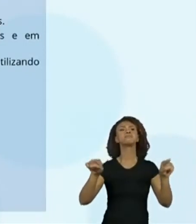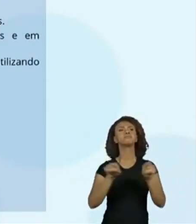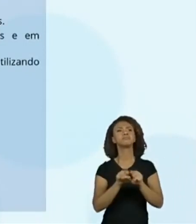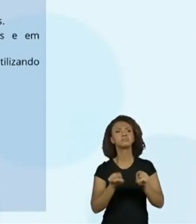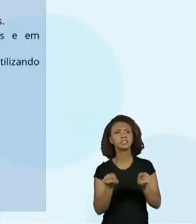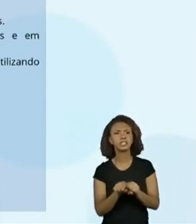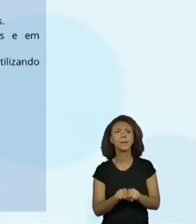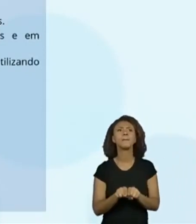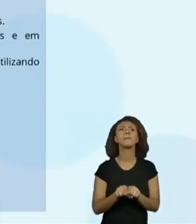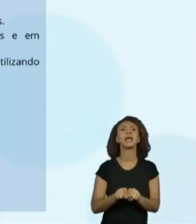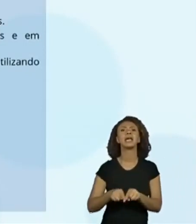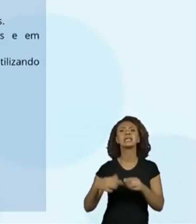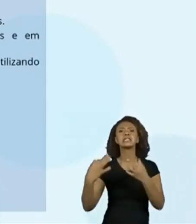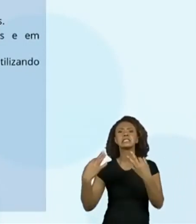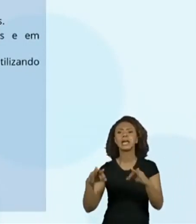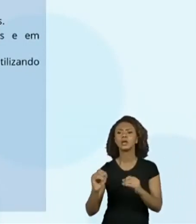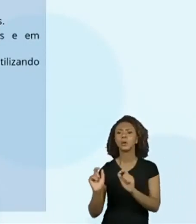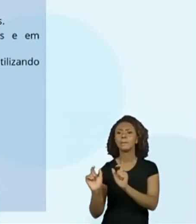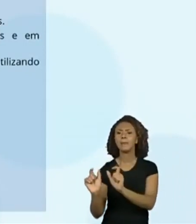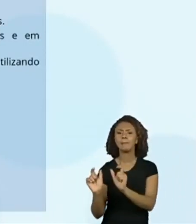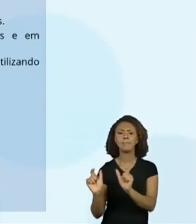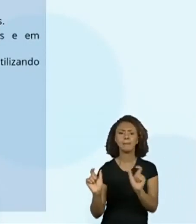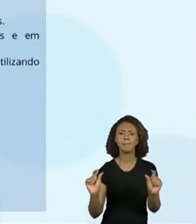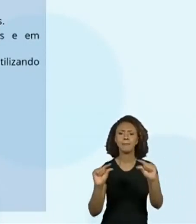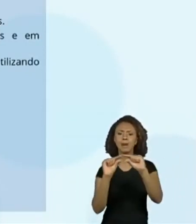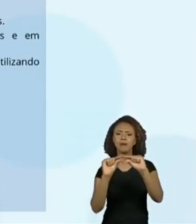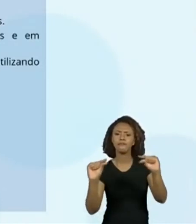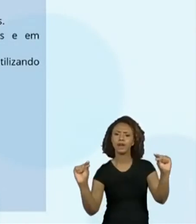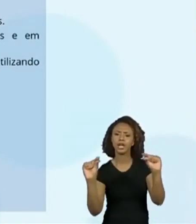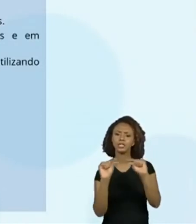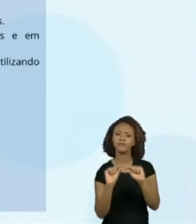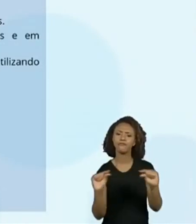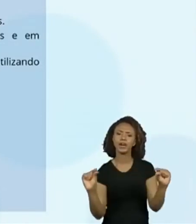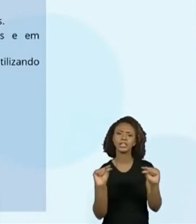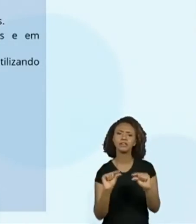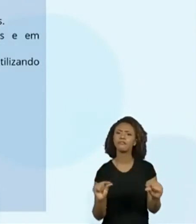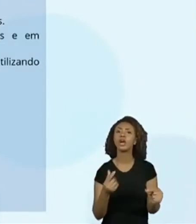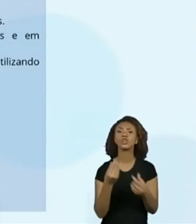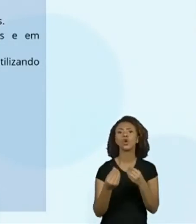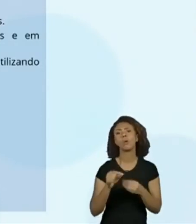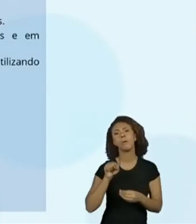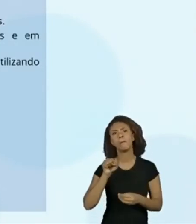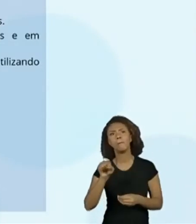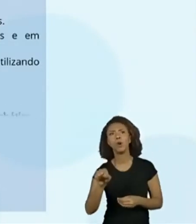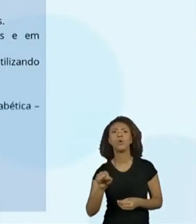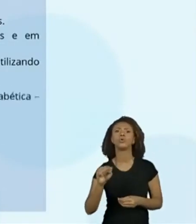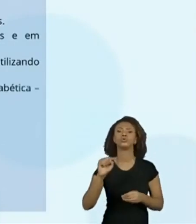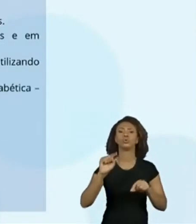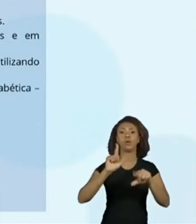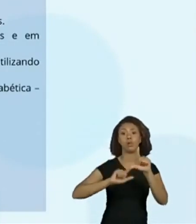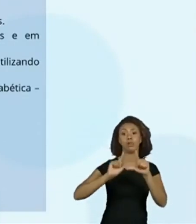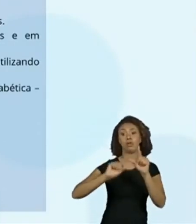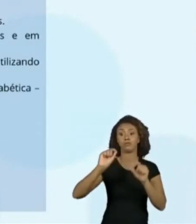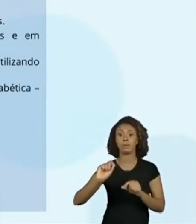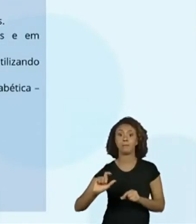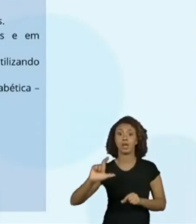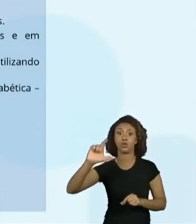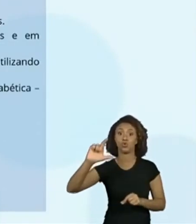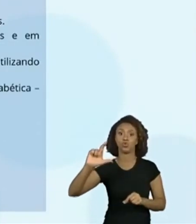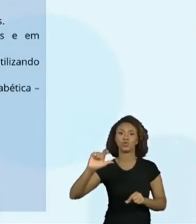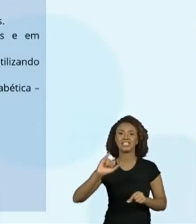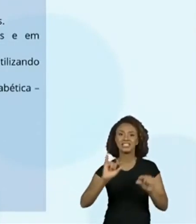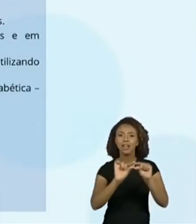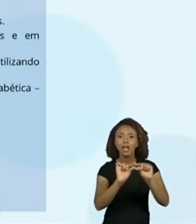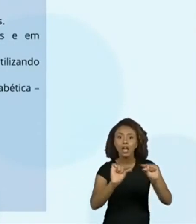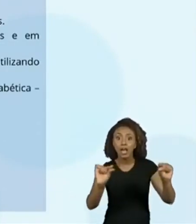Segmentar corretamente as frases de um texto, utilizando o ponto final, utilizando letra maiúscula, início de letra, início de frases.